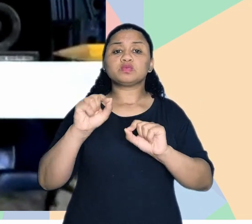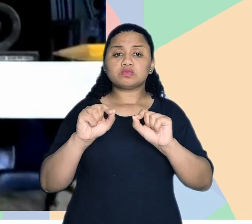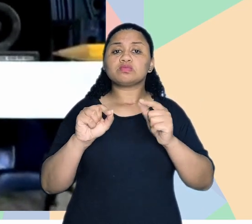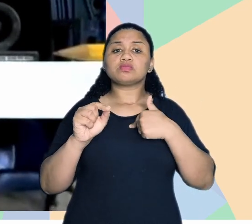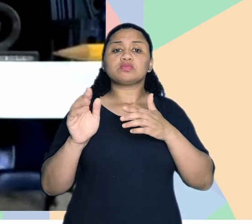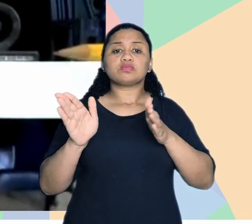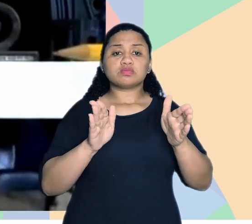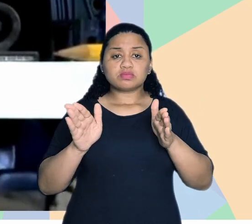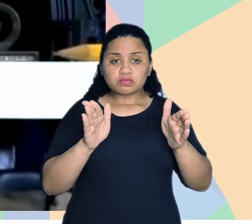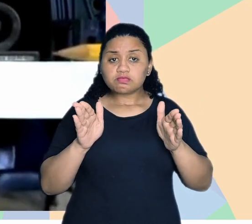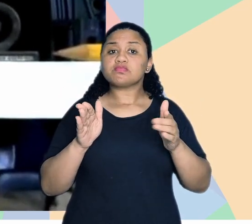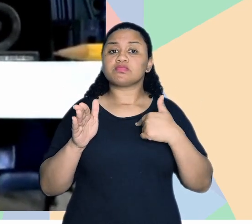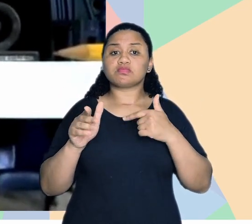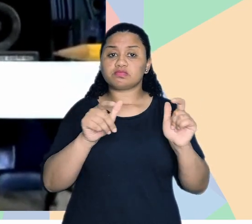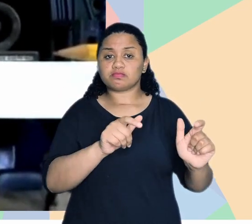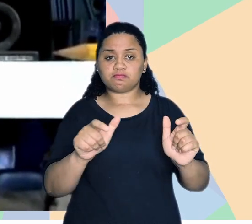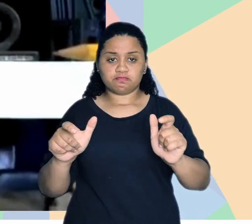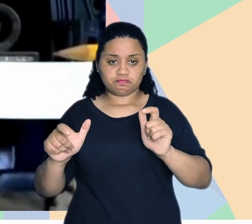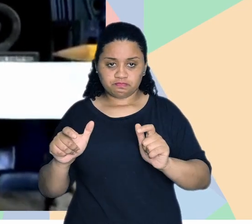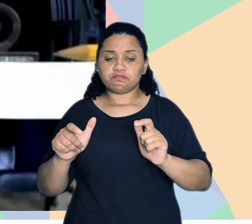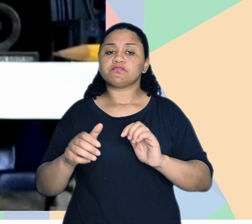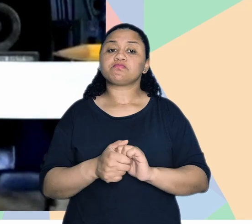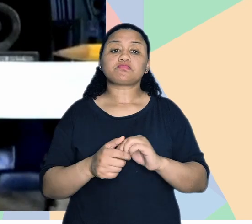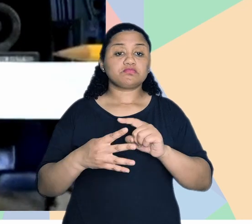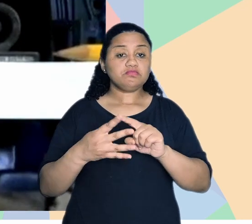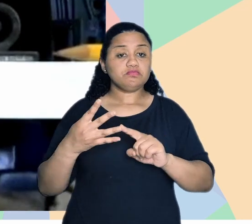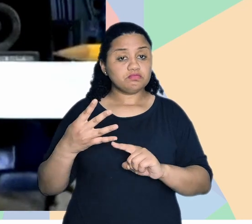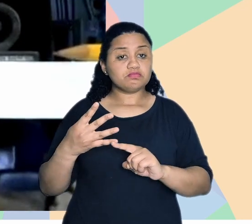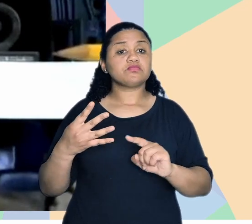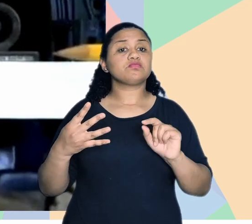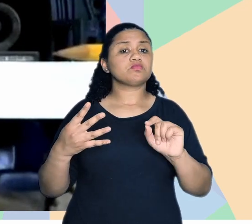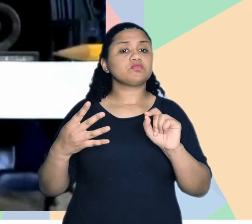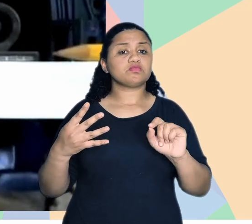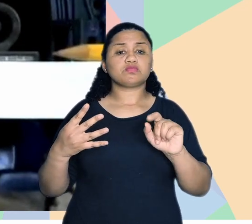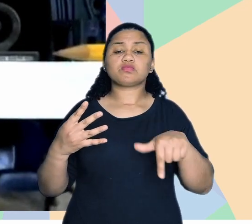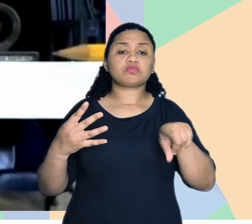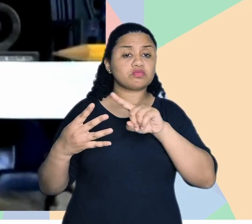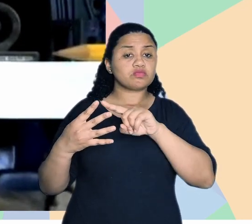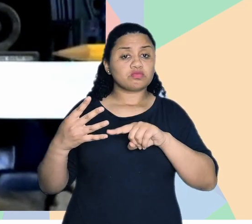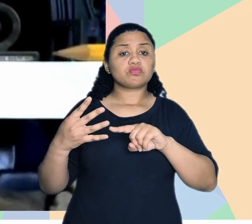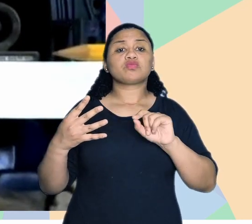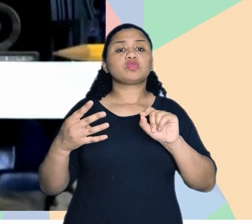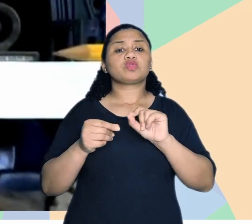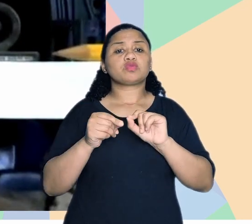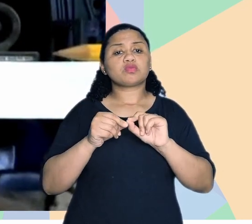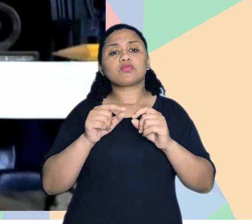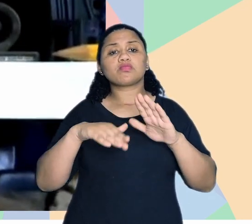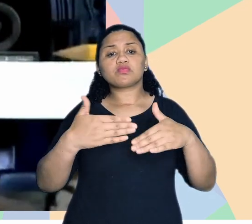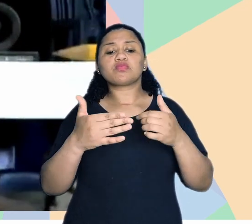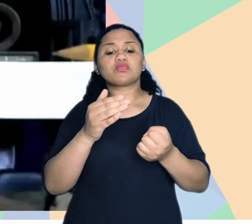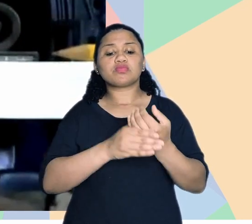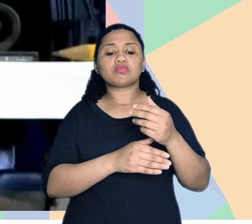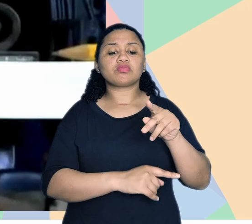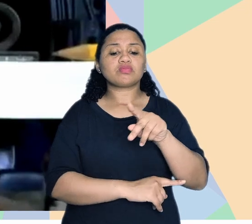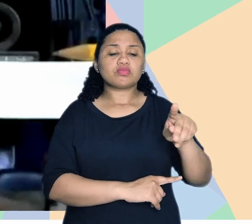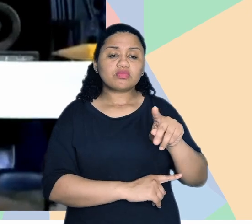acessibilidade num espaço, né? Esses quatro componentes, eles foram desenvolvidos pelas